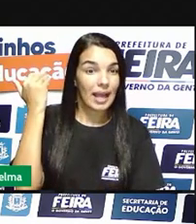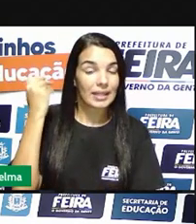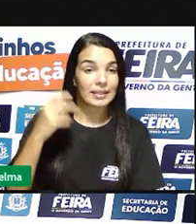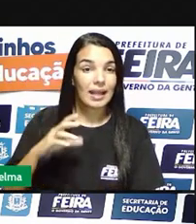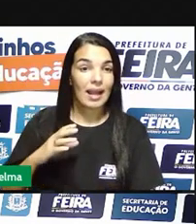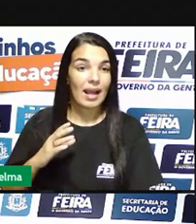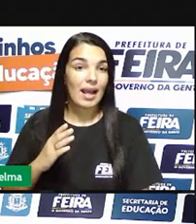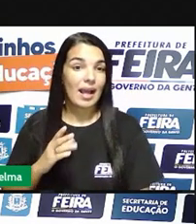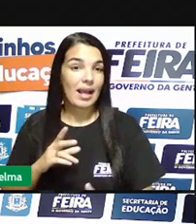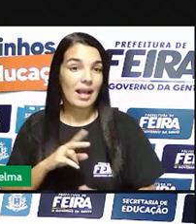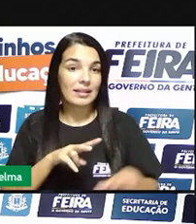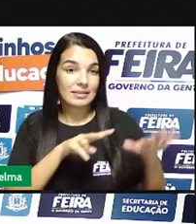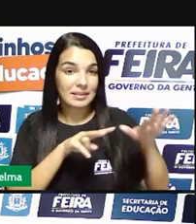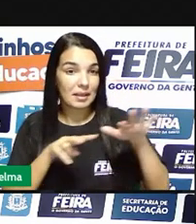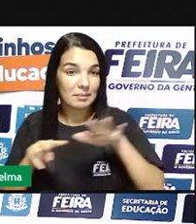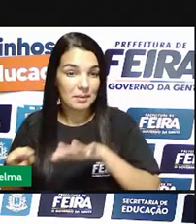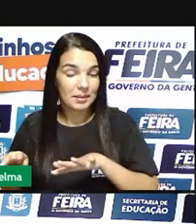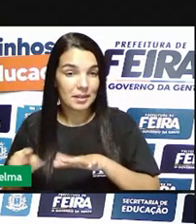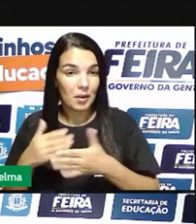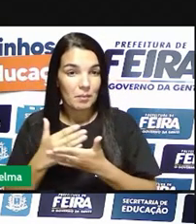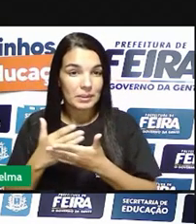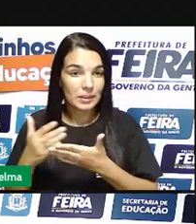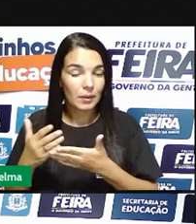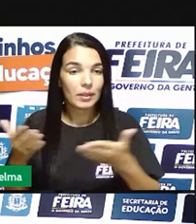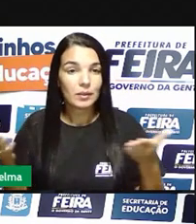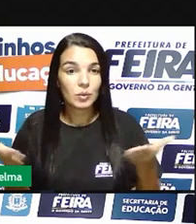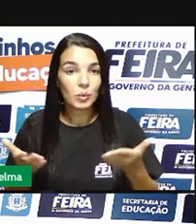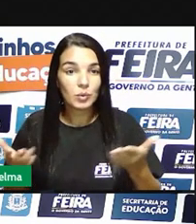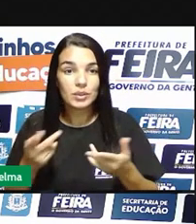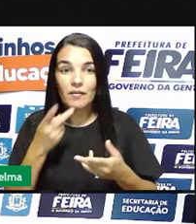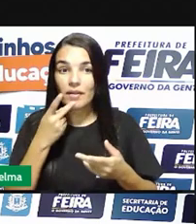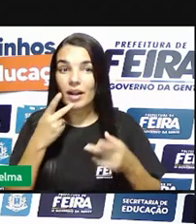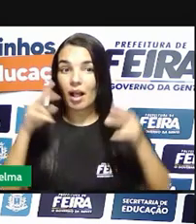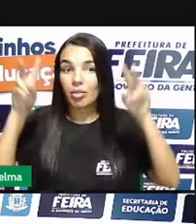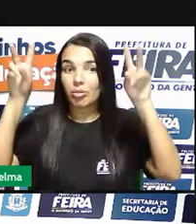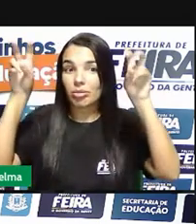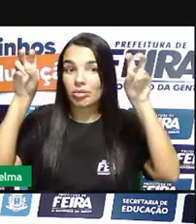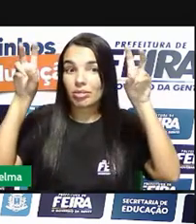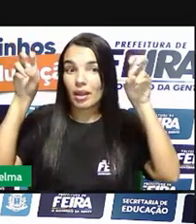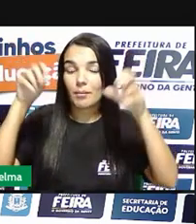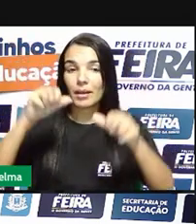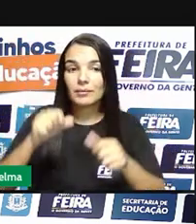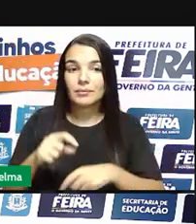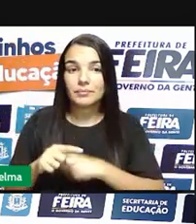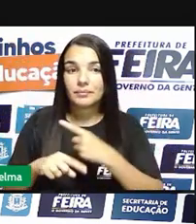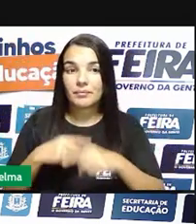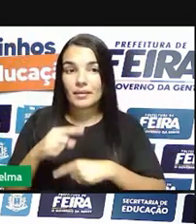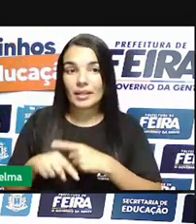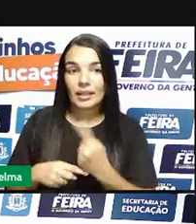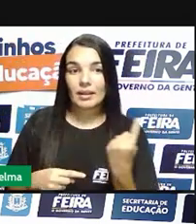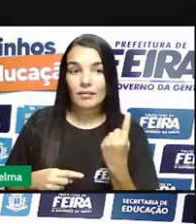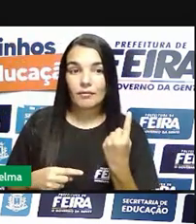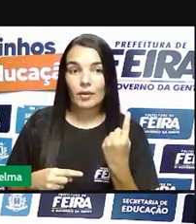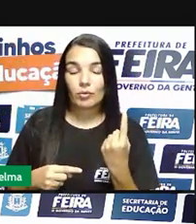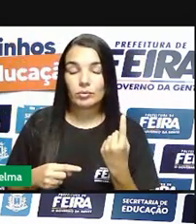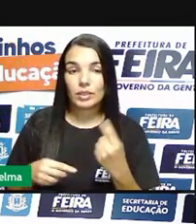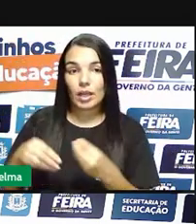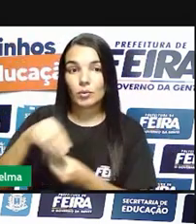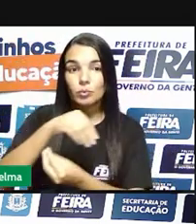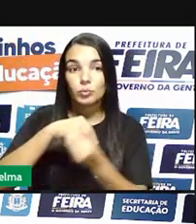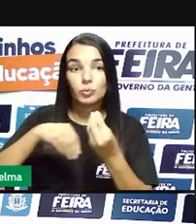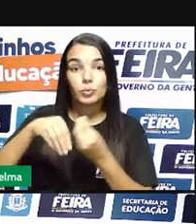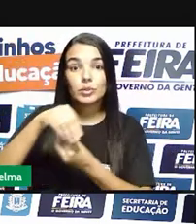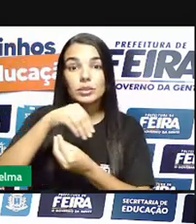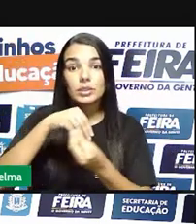dessa semana, hoje nós iremos falar sobre as revoltas no ciclo do ouro, né? Sobre três